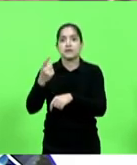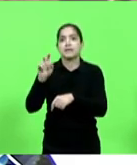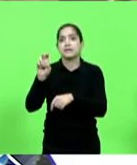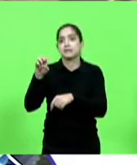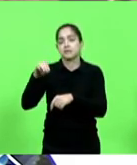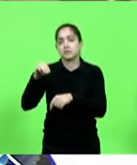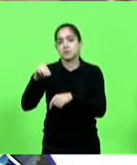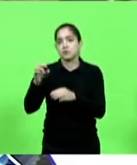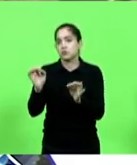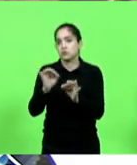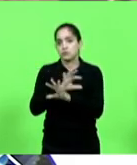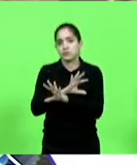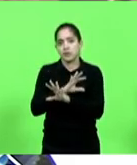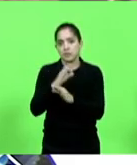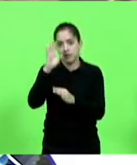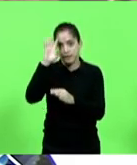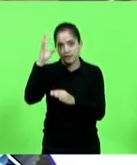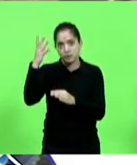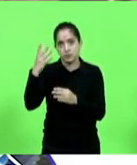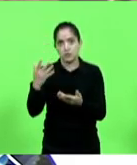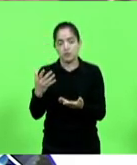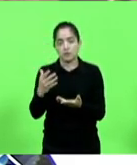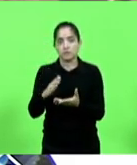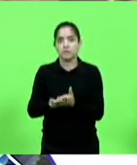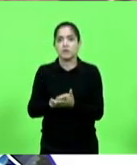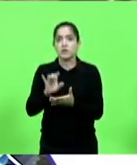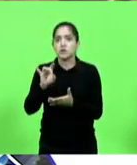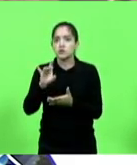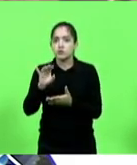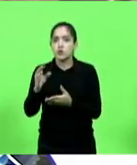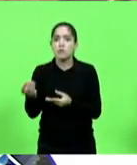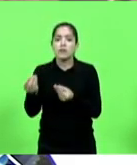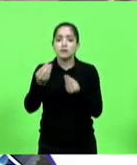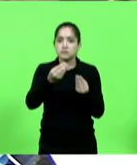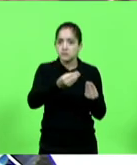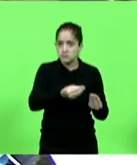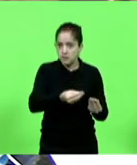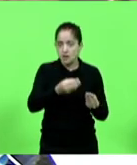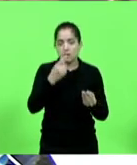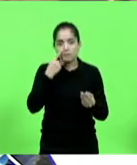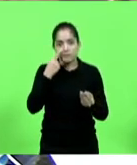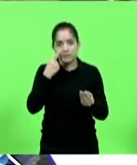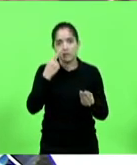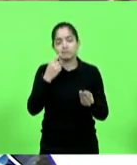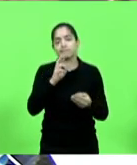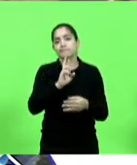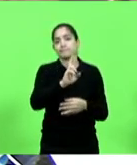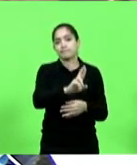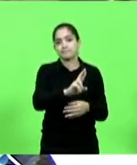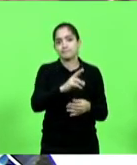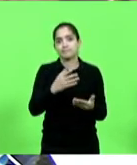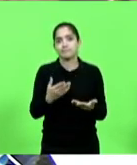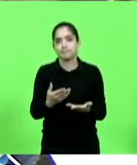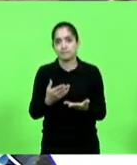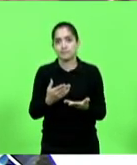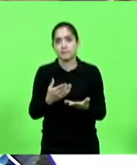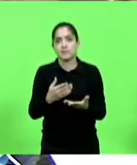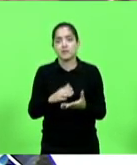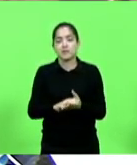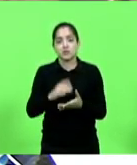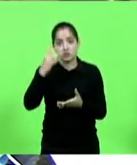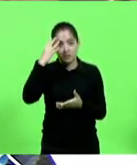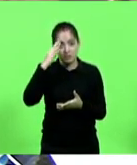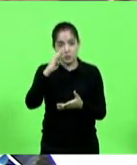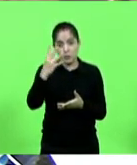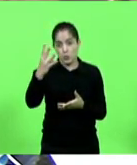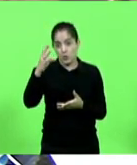frente de um computador. É só disponibilizar os dados para ele, que ele mesmo vai lá e faz isso. Se já estamos indo ali para quase 40 dias, e